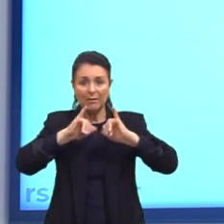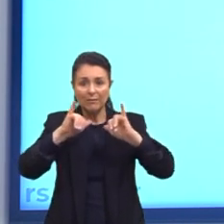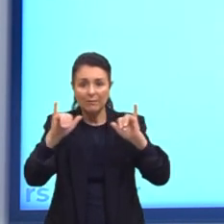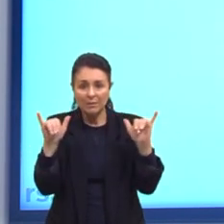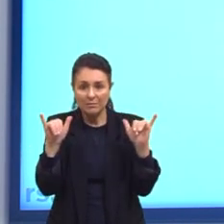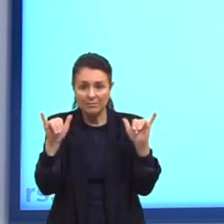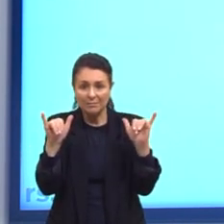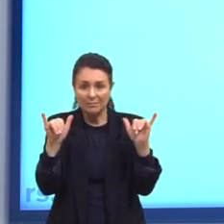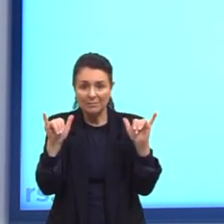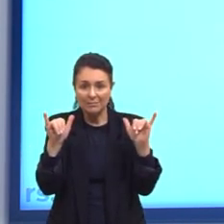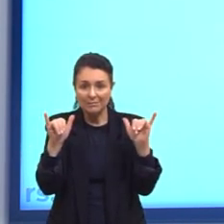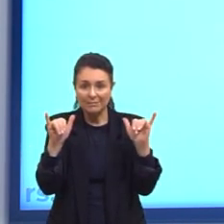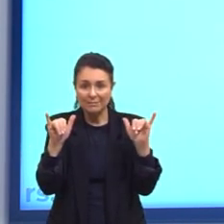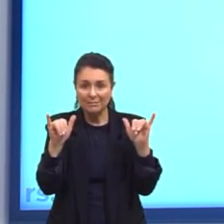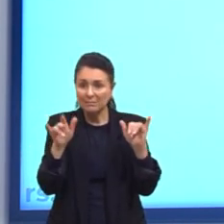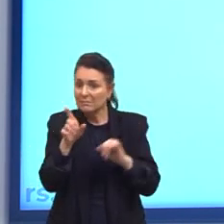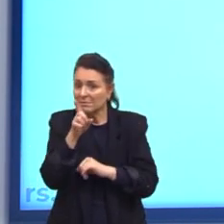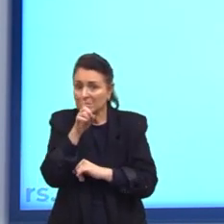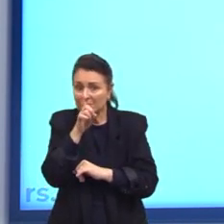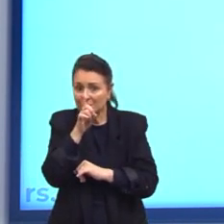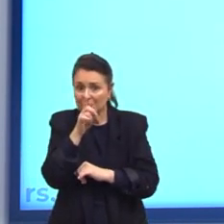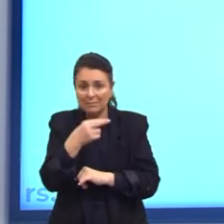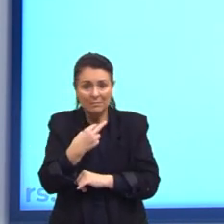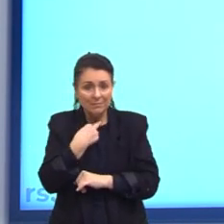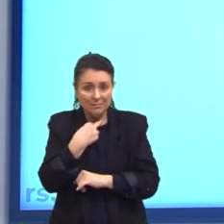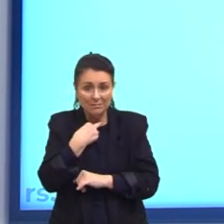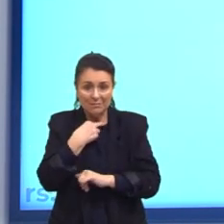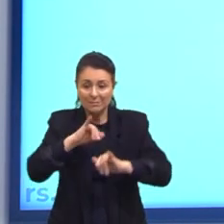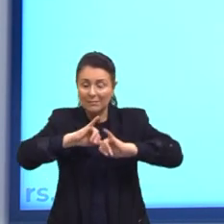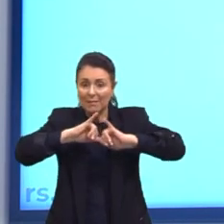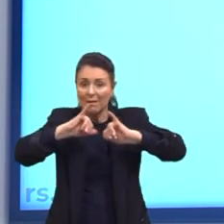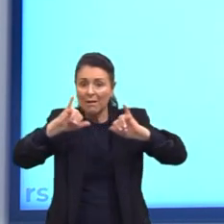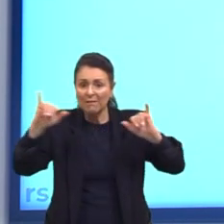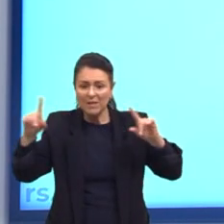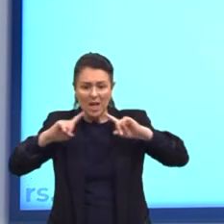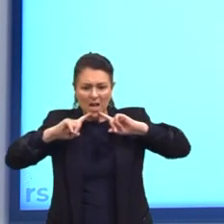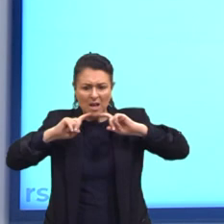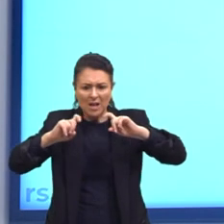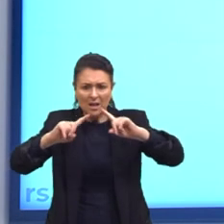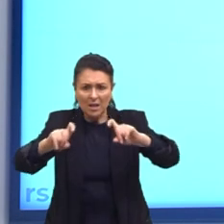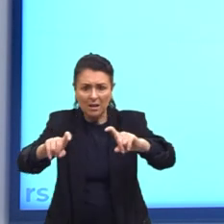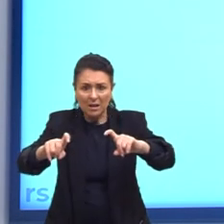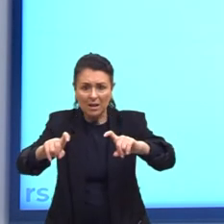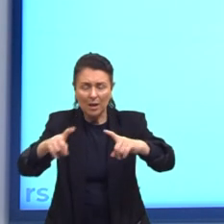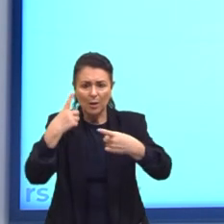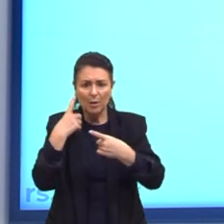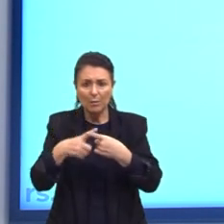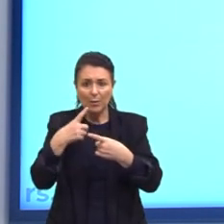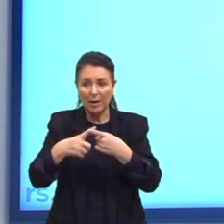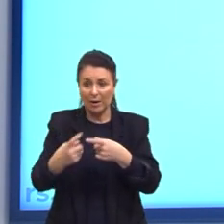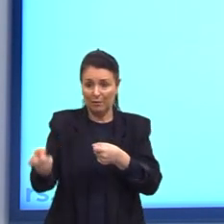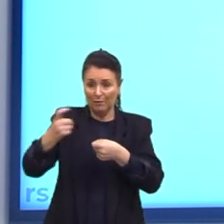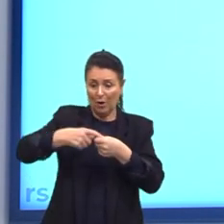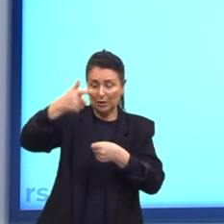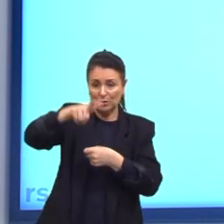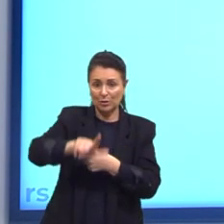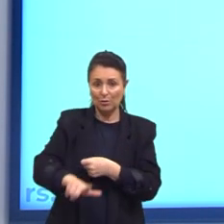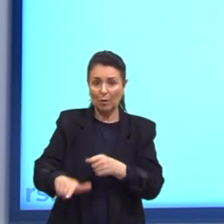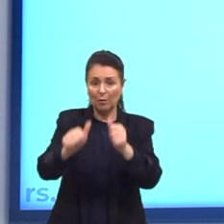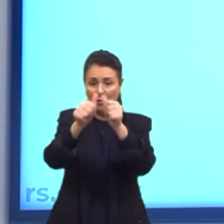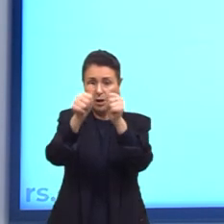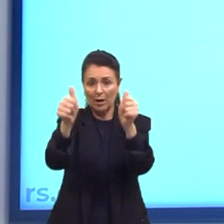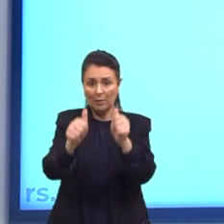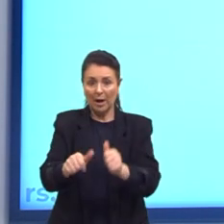Não te cala. Vai lá e denuncia. Porque o que acontece? Volta aqui. Quem